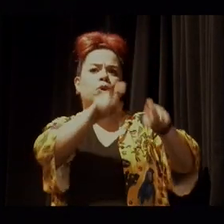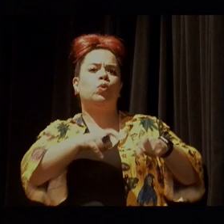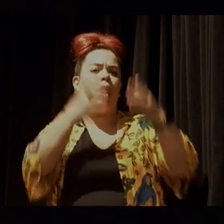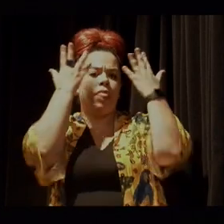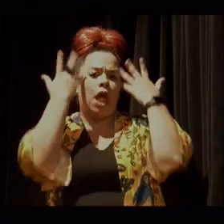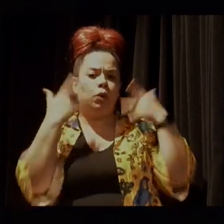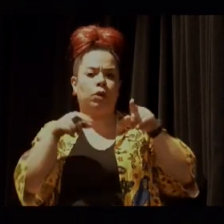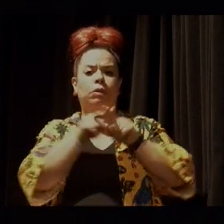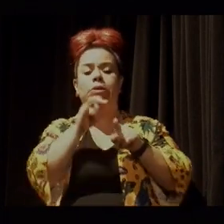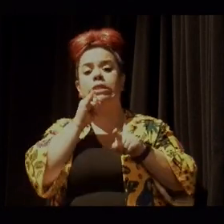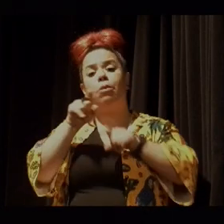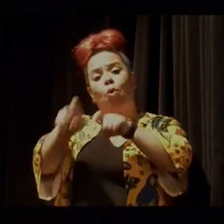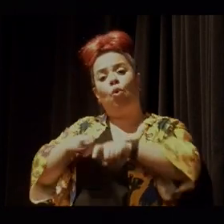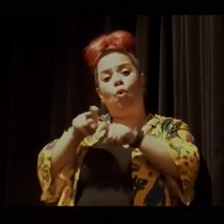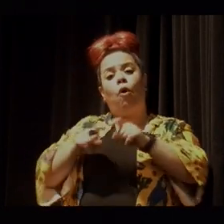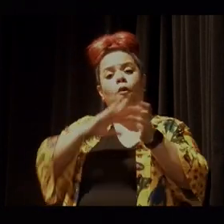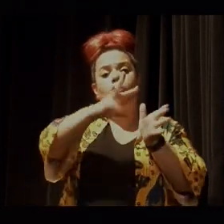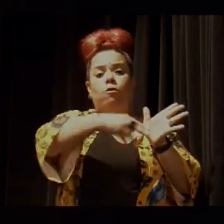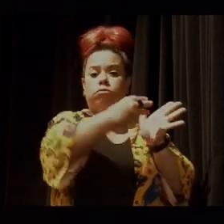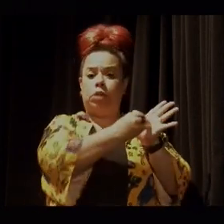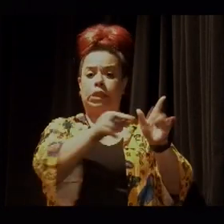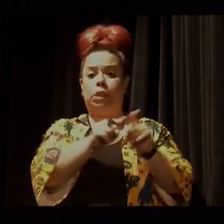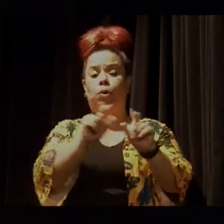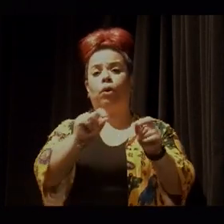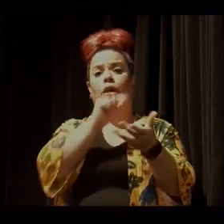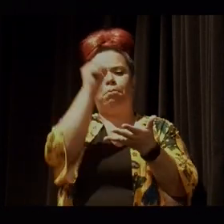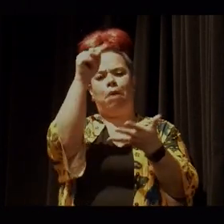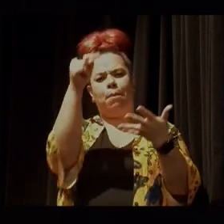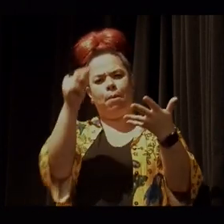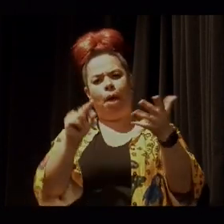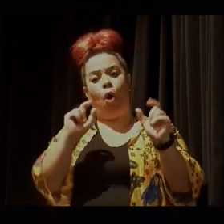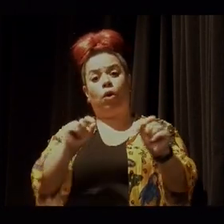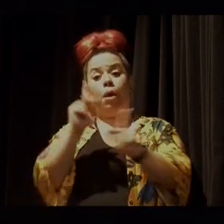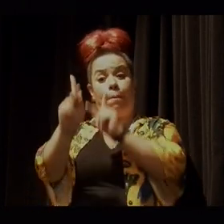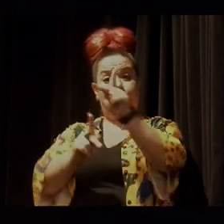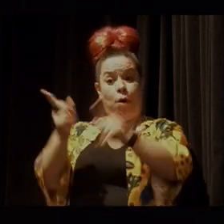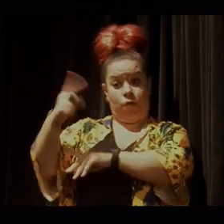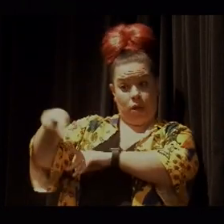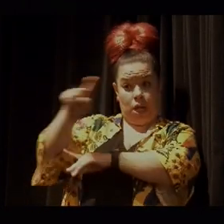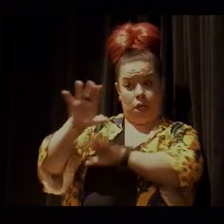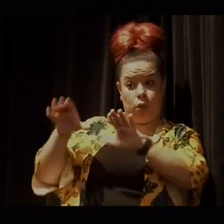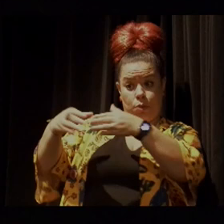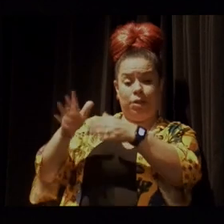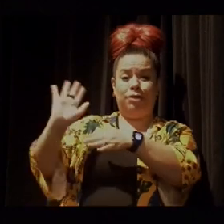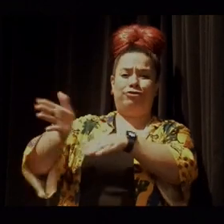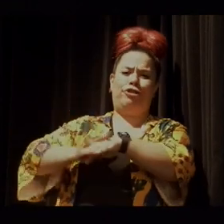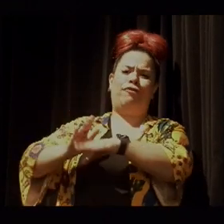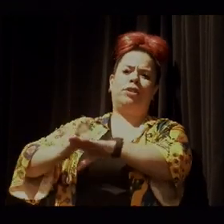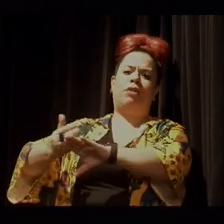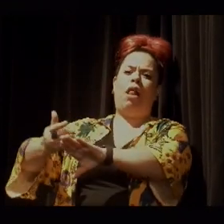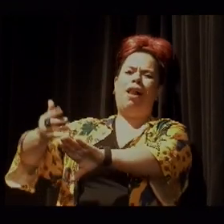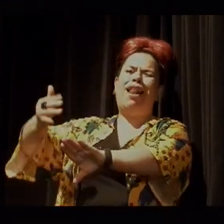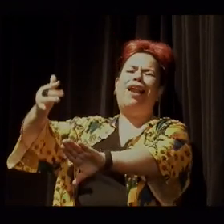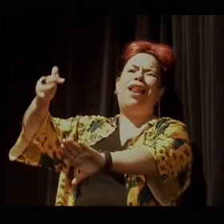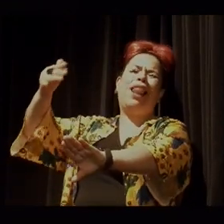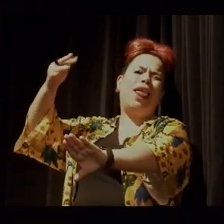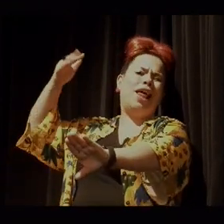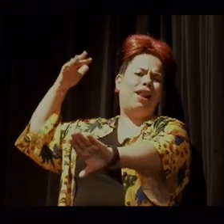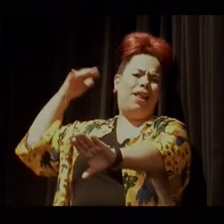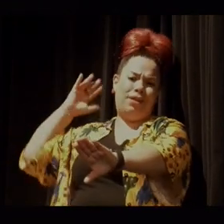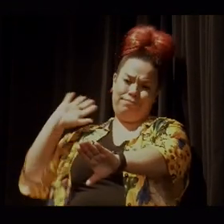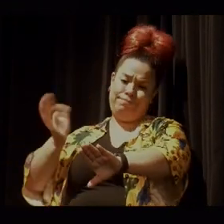ou de agrofloresta, tudo isso é o que esses diferentes povos e comunidades vêm fazendo há milênios.